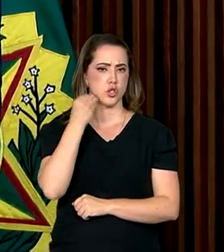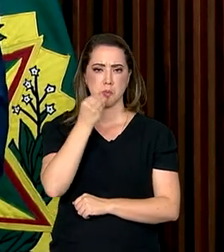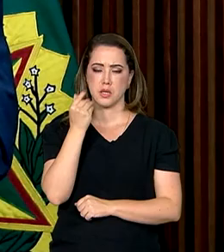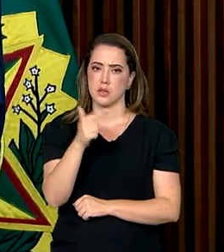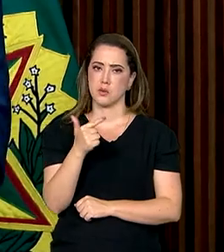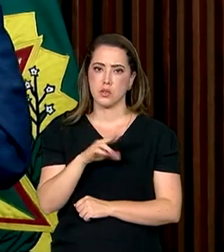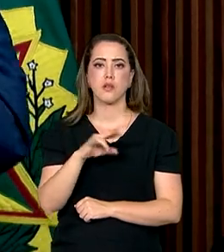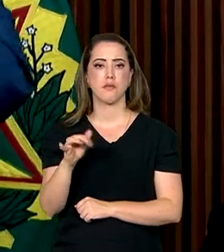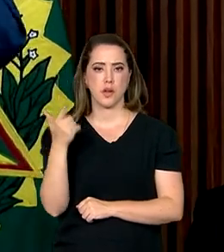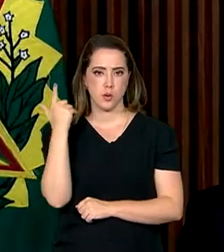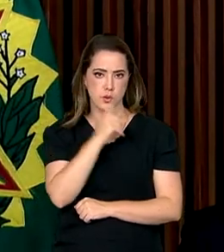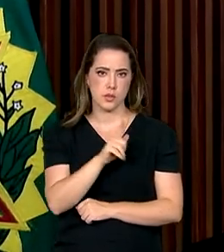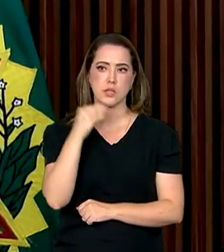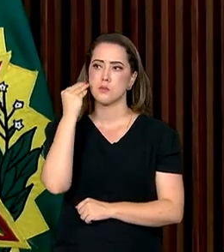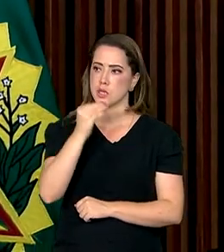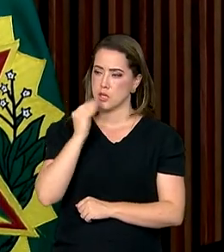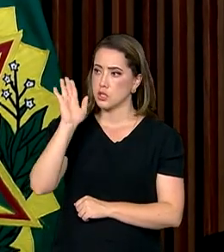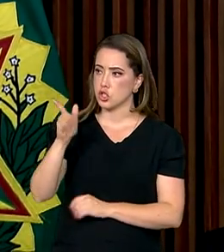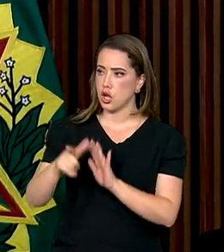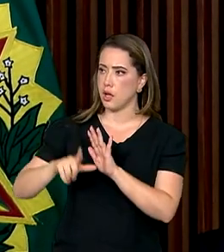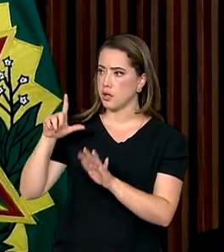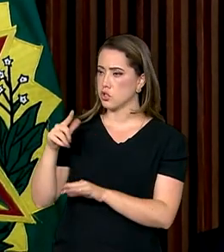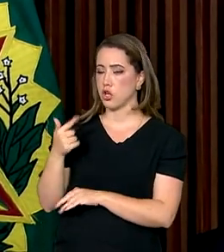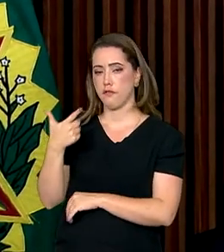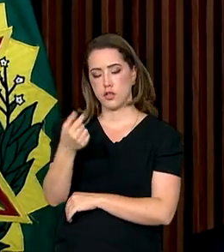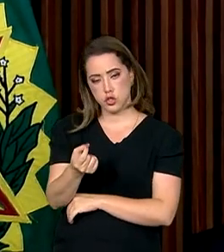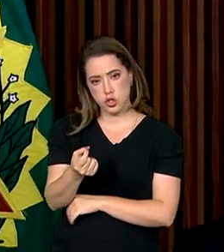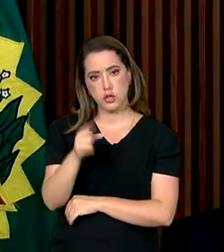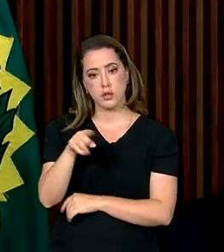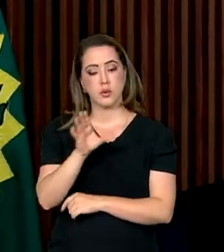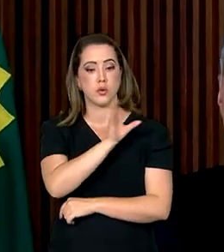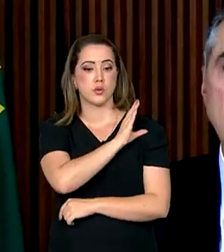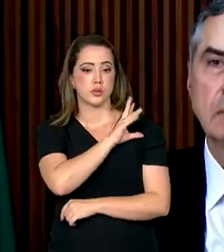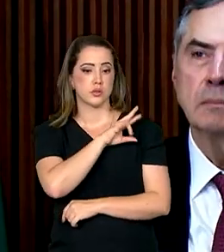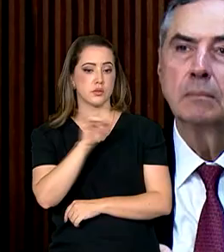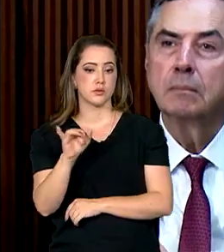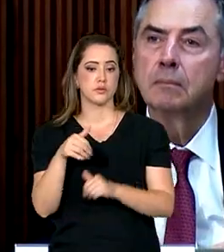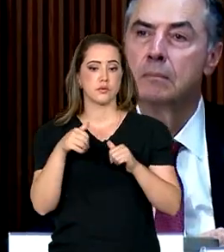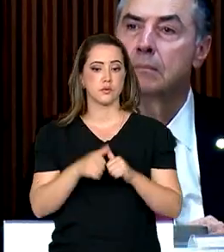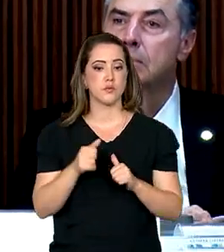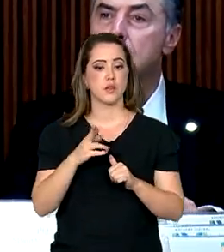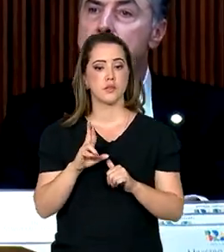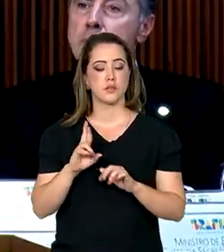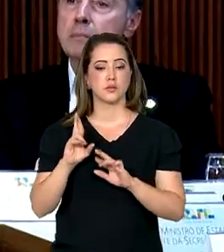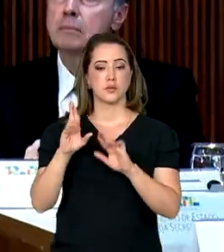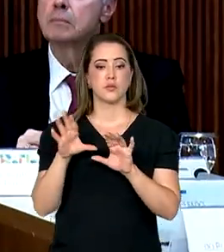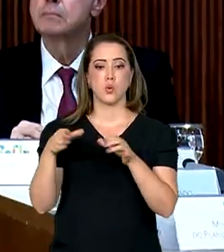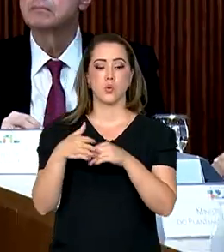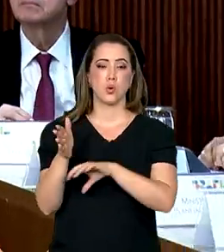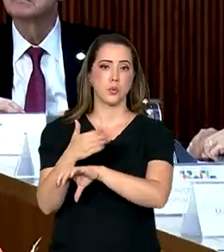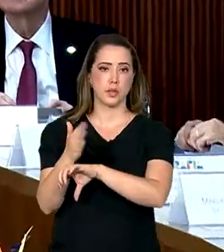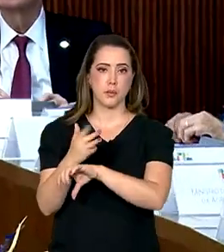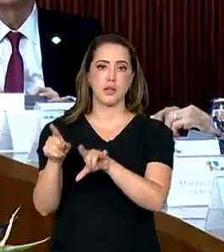nós vamos adquirir experiência com quem já fez o G20. Por isso, a coordenação vai ficar muito sobre o Itamaraty